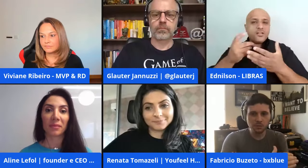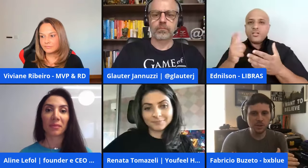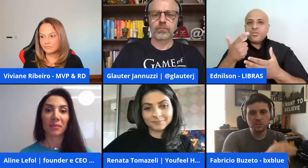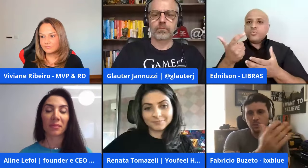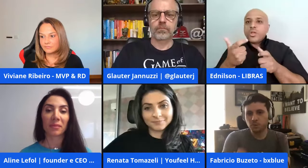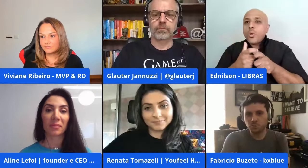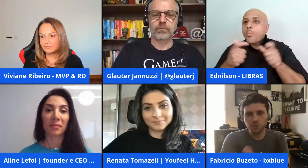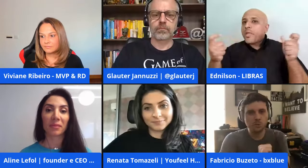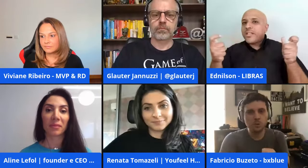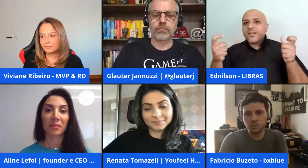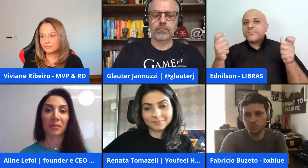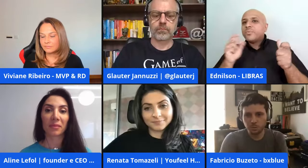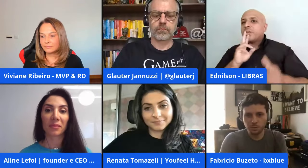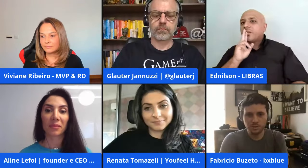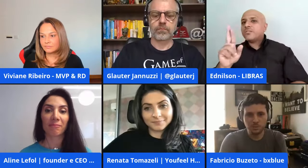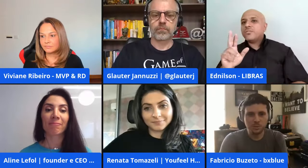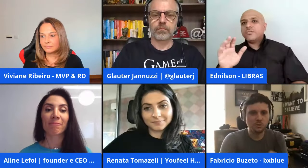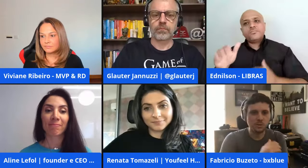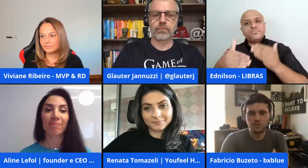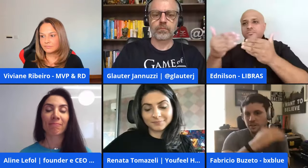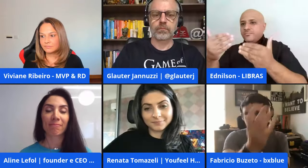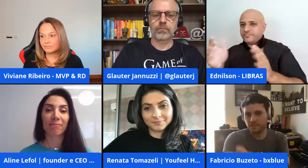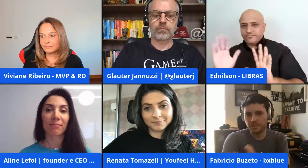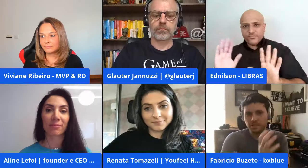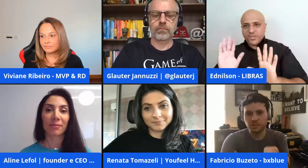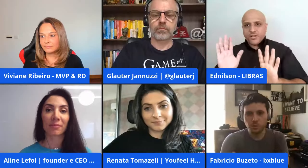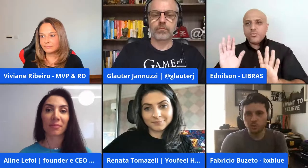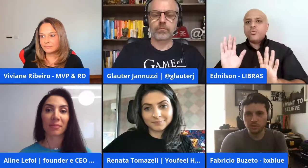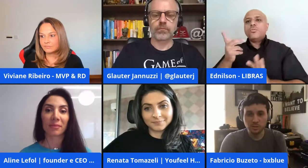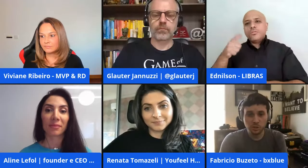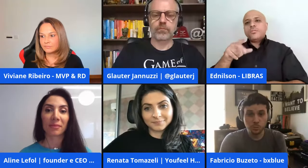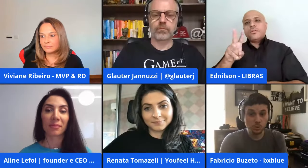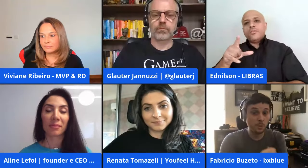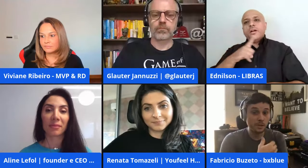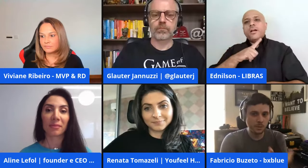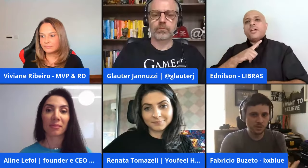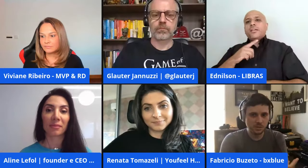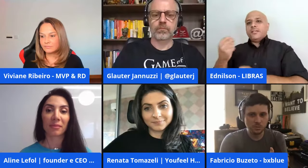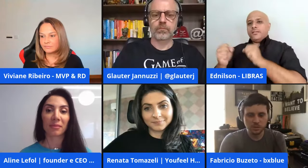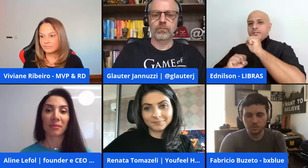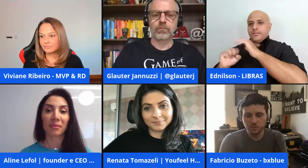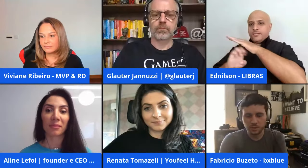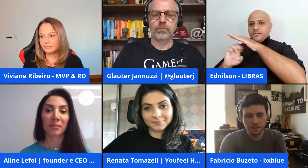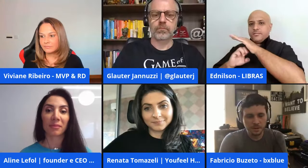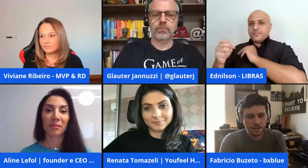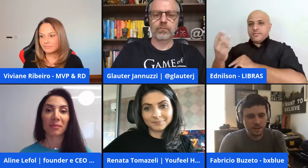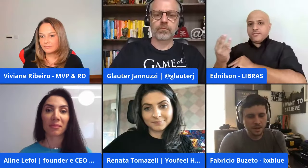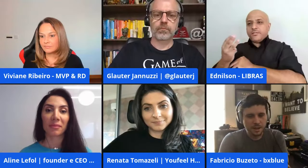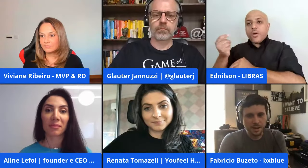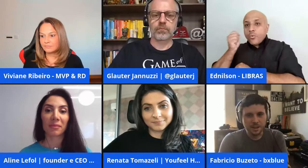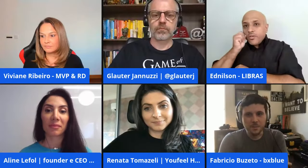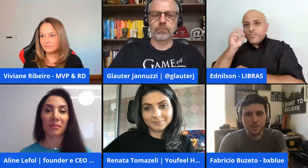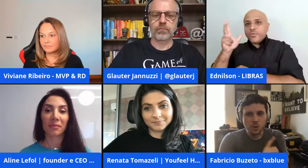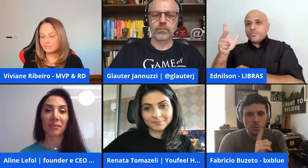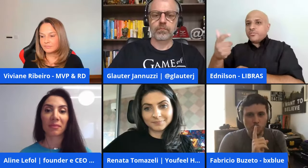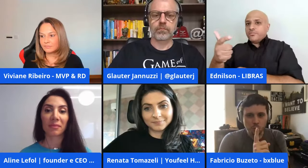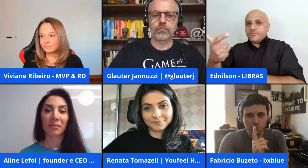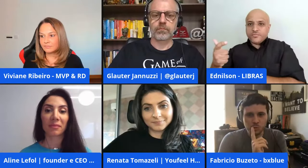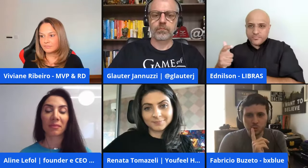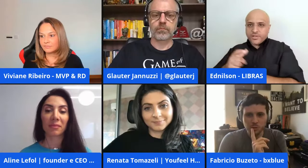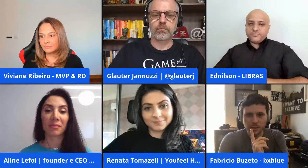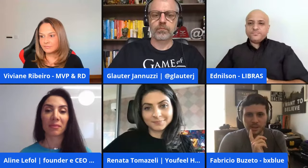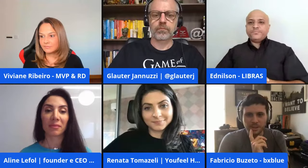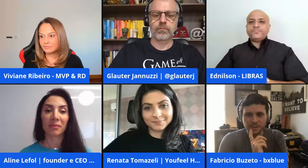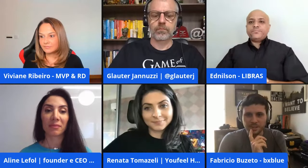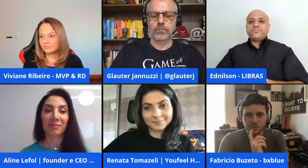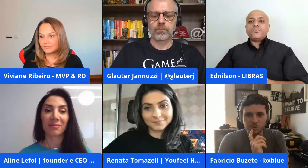time para desenvolver isso depois diminuir o meu time por exemplo então você vai terceirizar alguma coisa desse tipo ou ter uma expertise que você não tem o meu